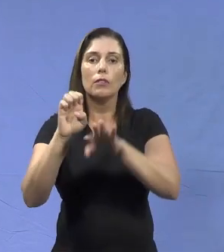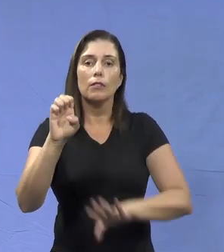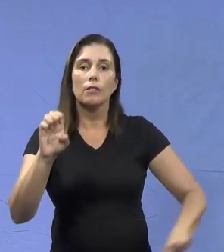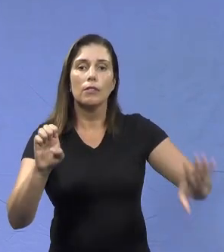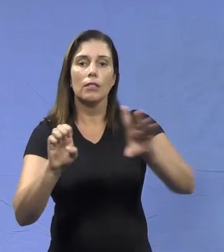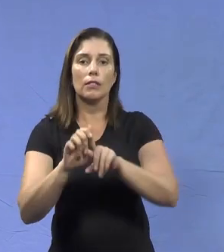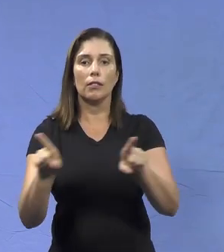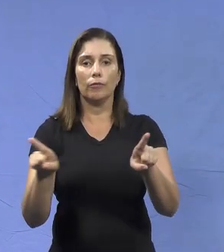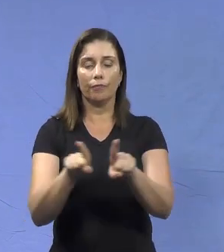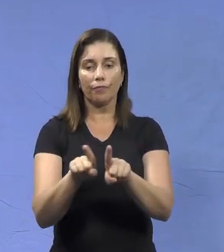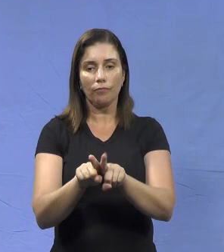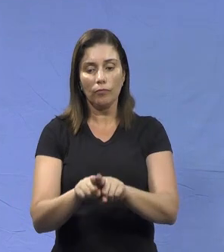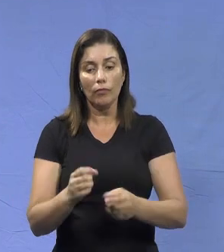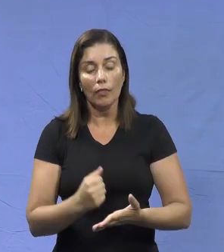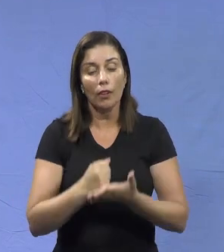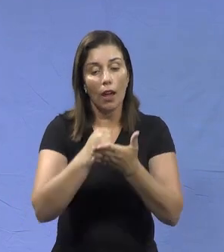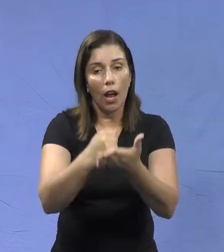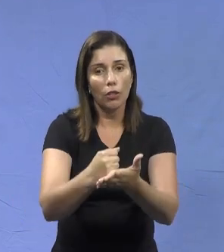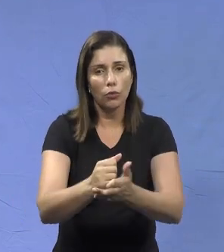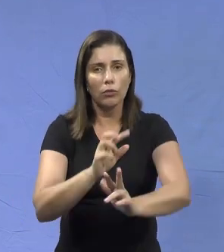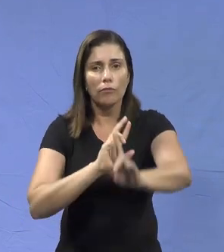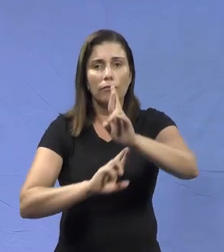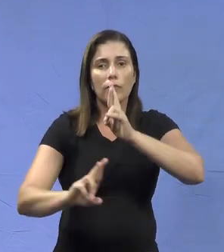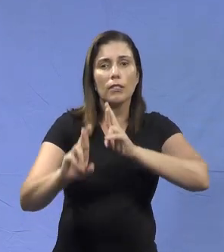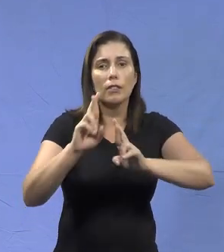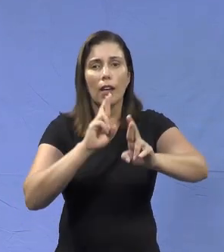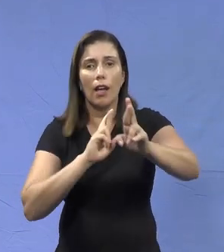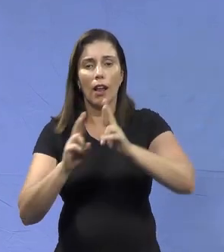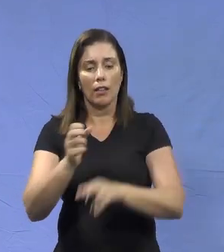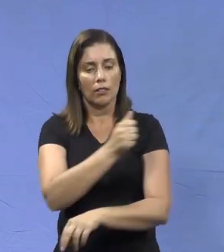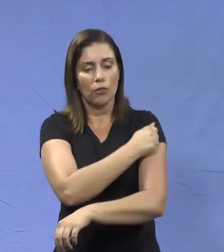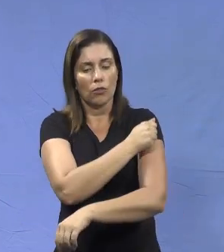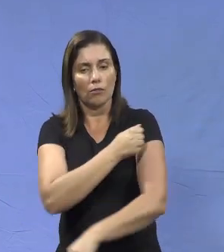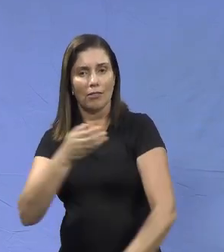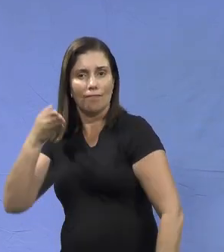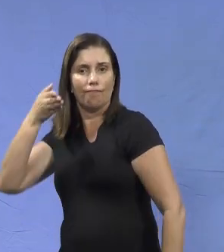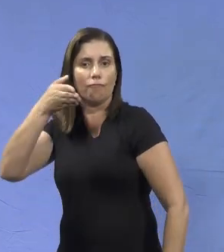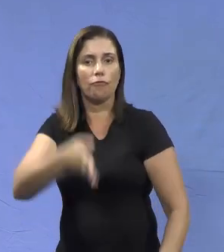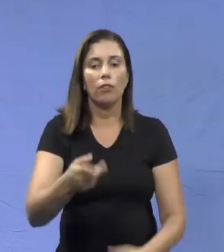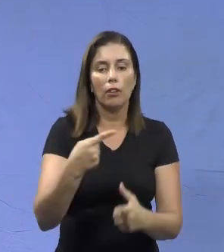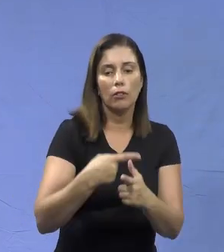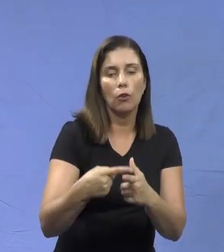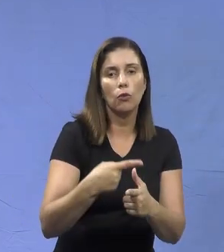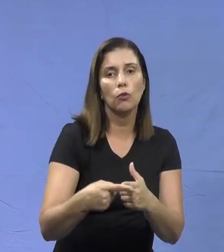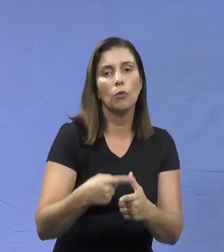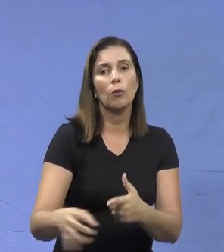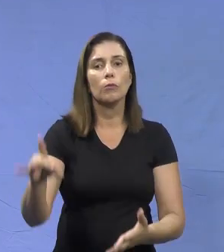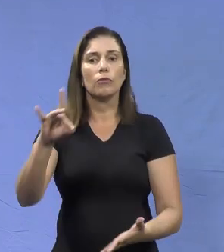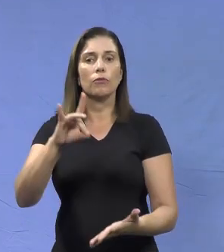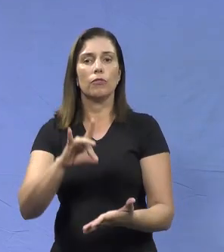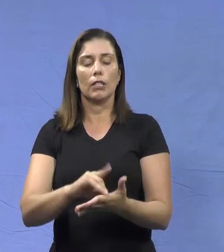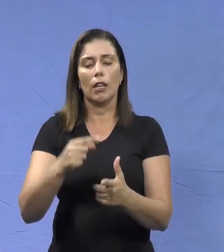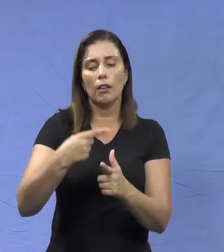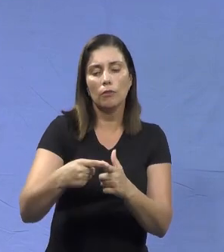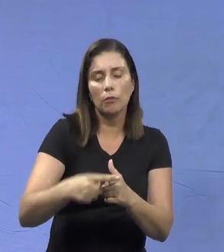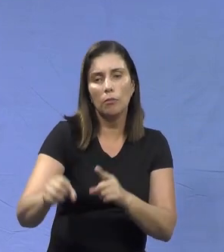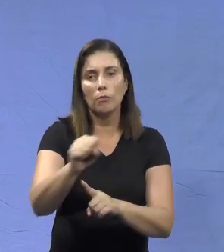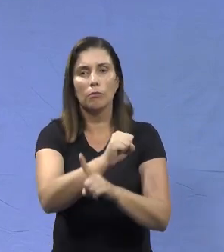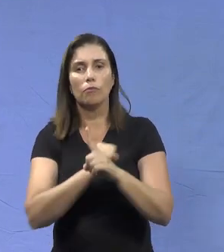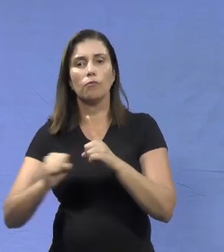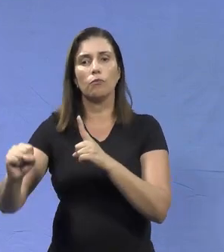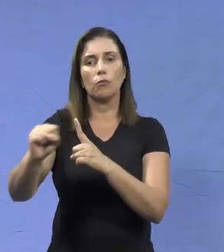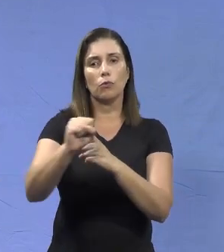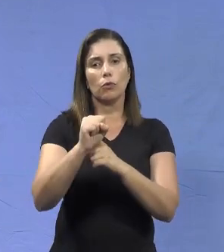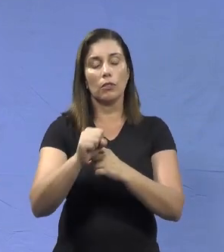essa relação que os alunos têm direto com os problemas reais, que são problemas sociais, na maioria das